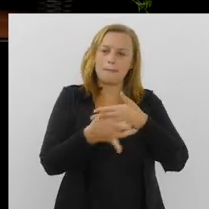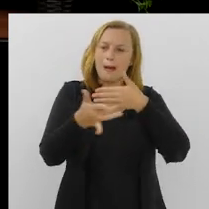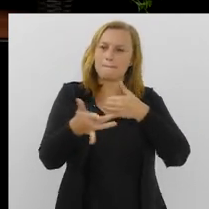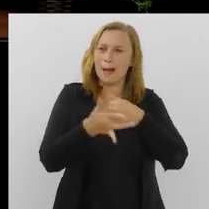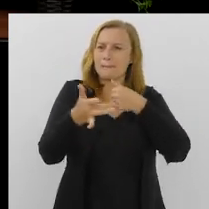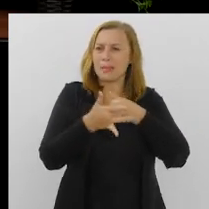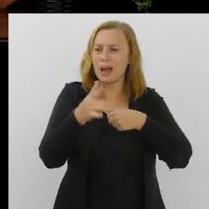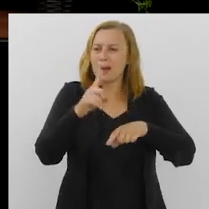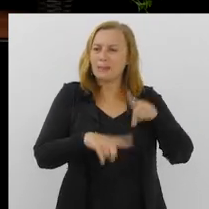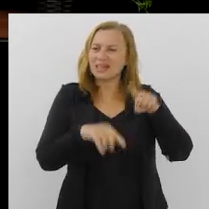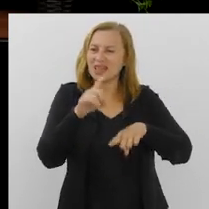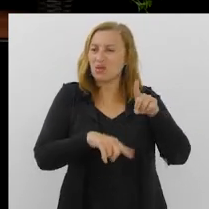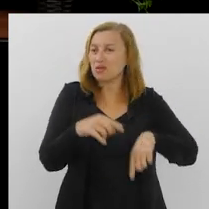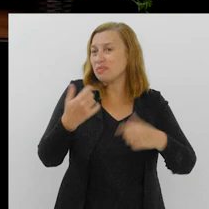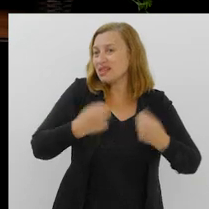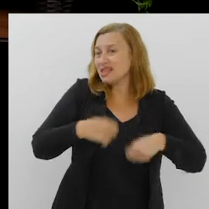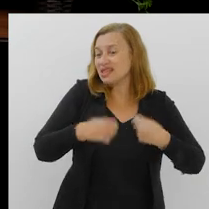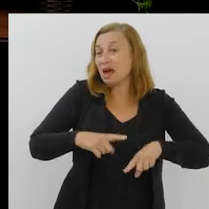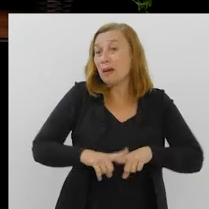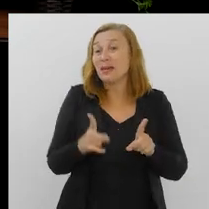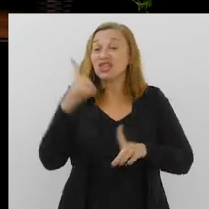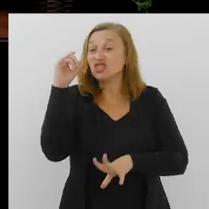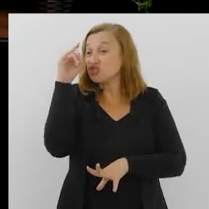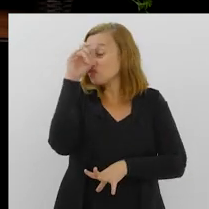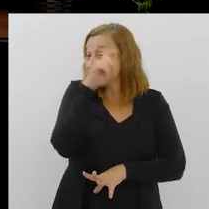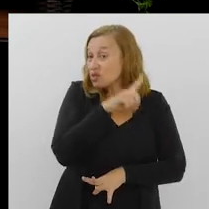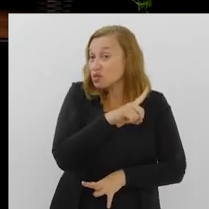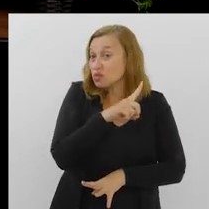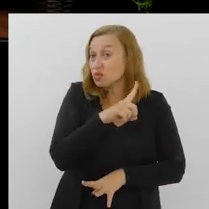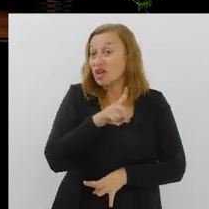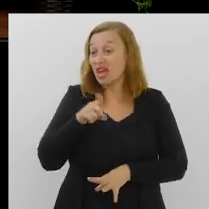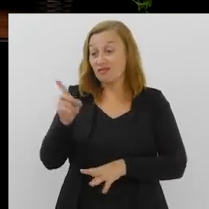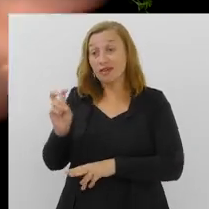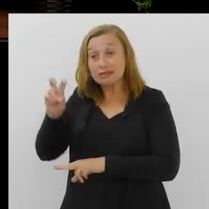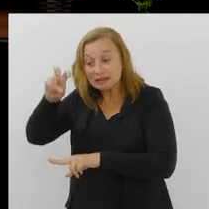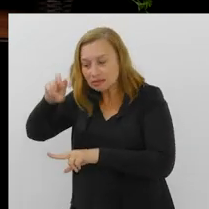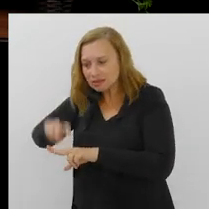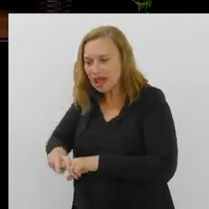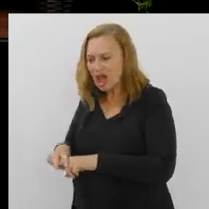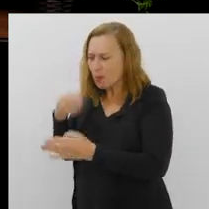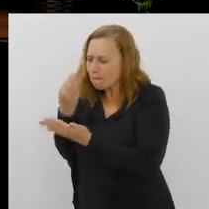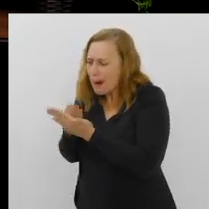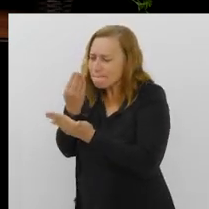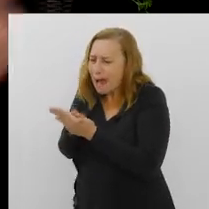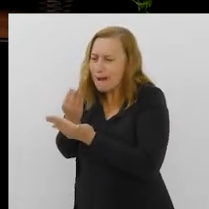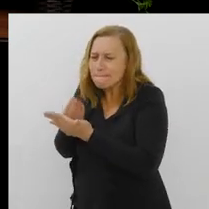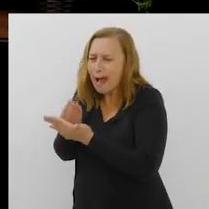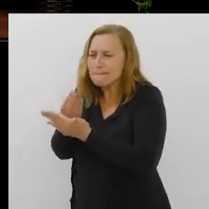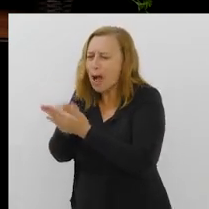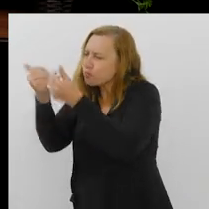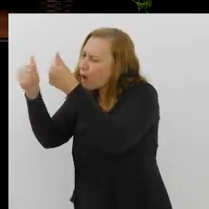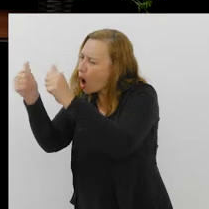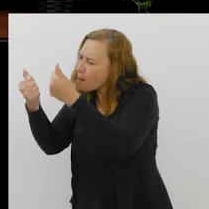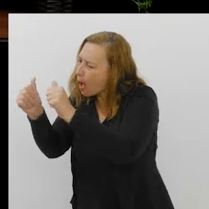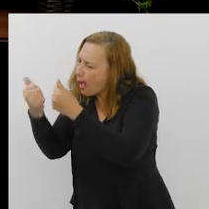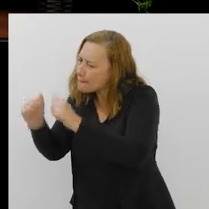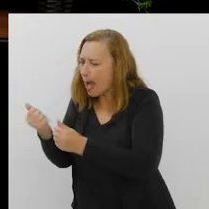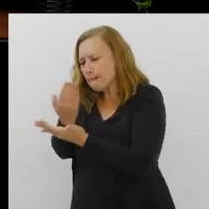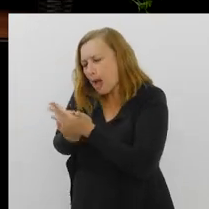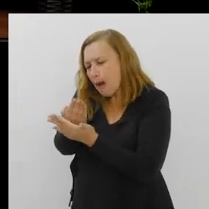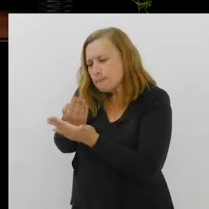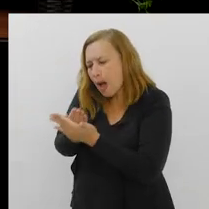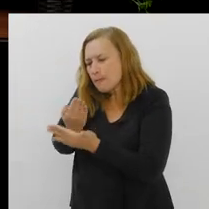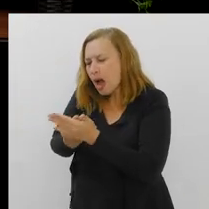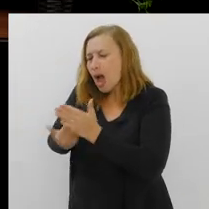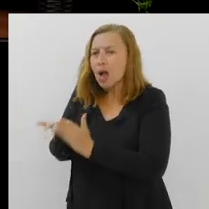o material que ele precisa, mas dificilmente ele vai sentar e estudar como antigamente a gente via.